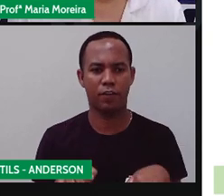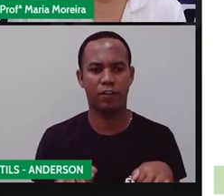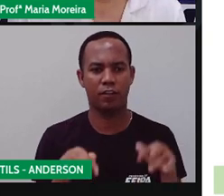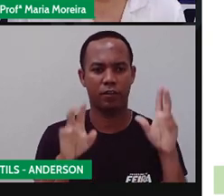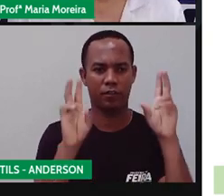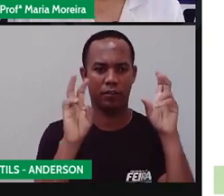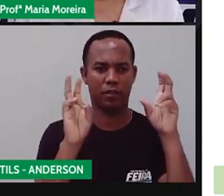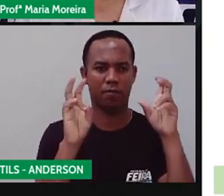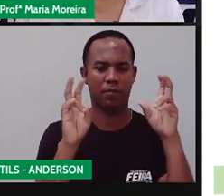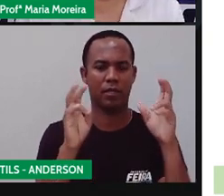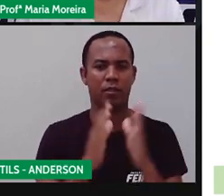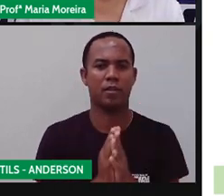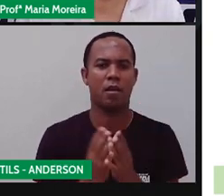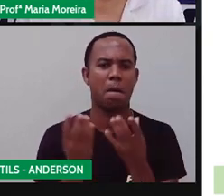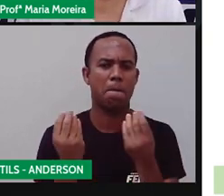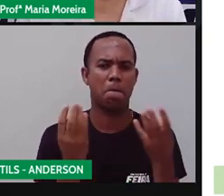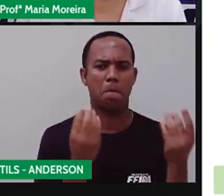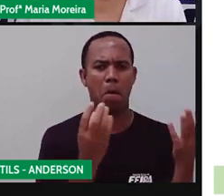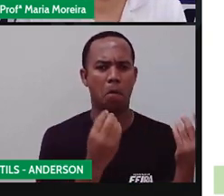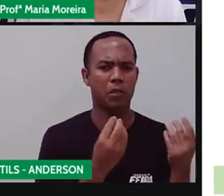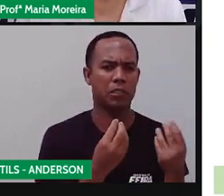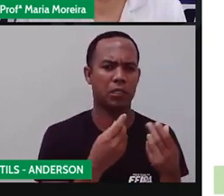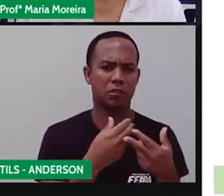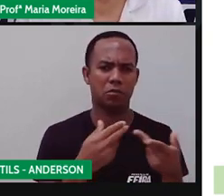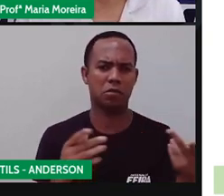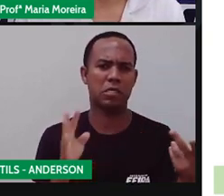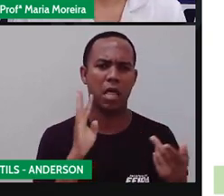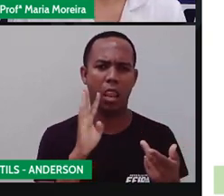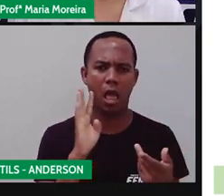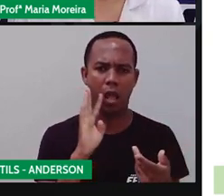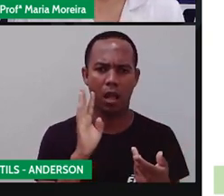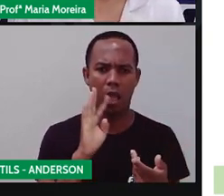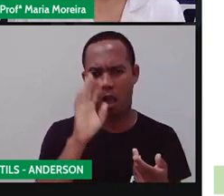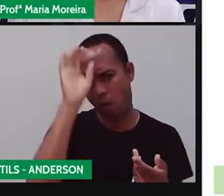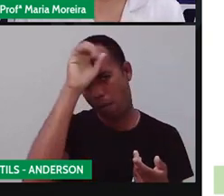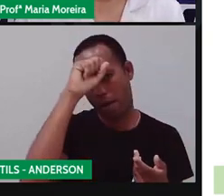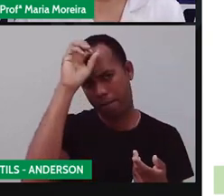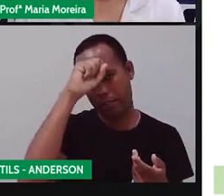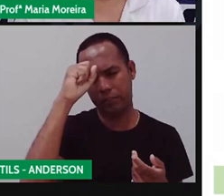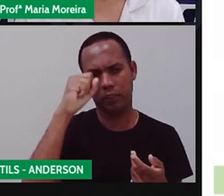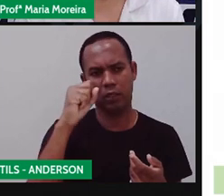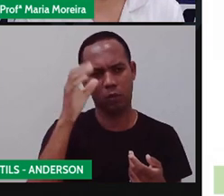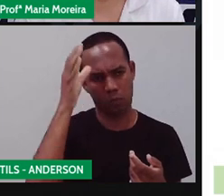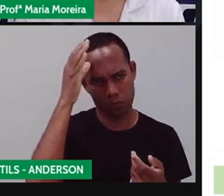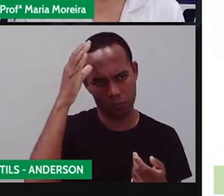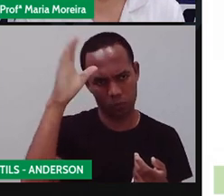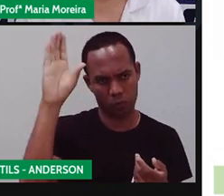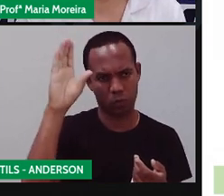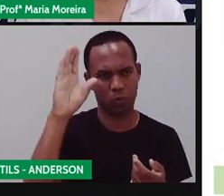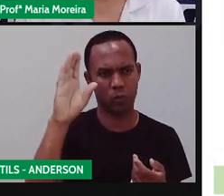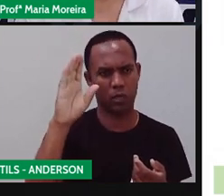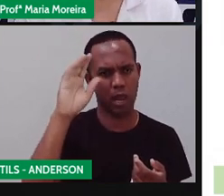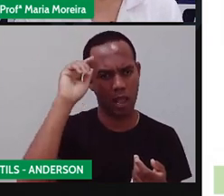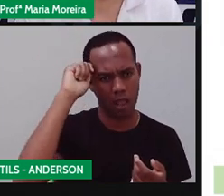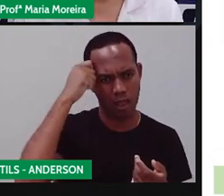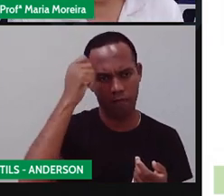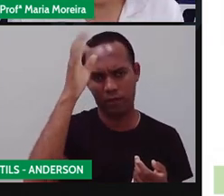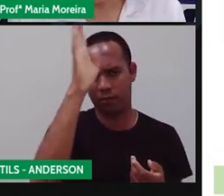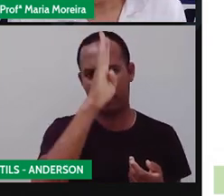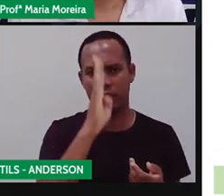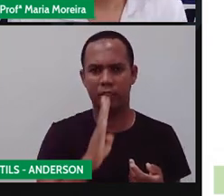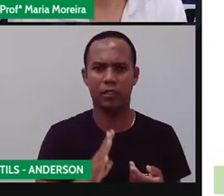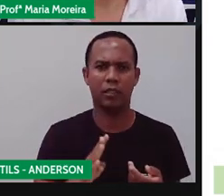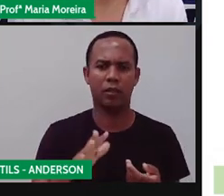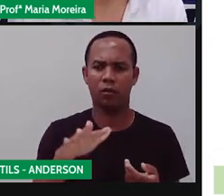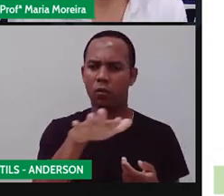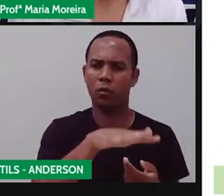temática. Quanta coisa bacana a gente não aprendeu, não foi, Anderson? Sobre a cultura afro-brasileira, sobre o continente